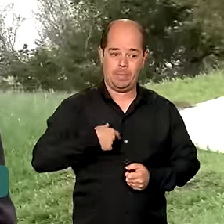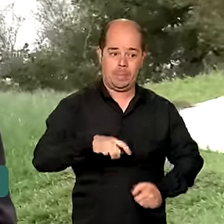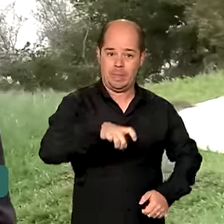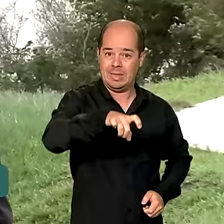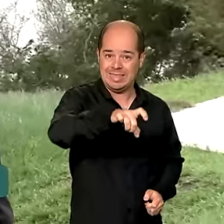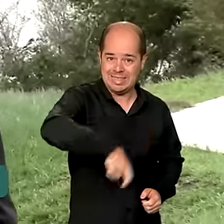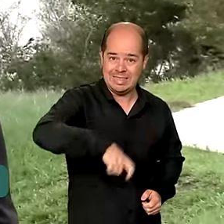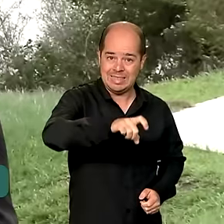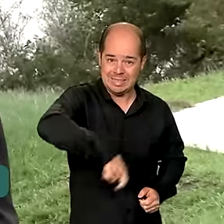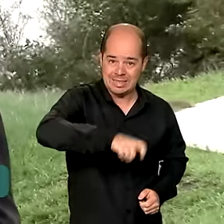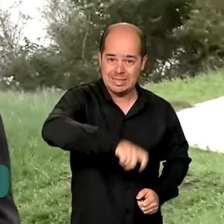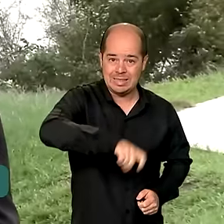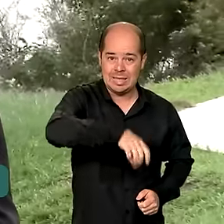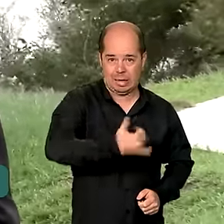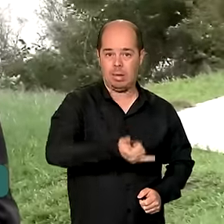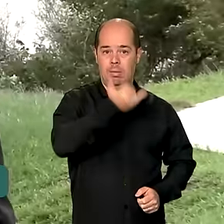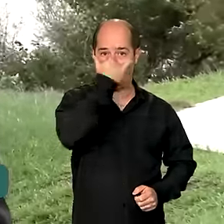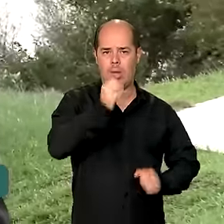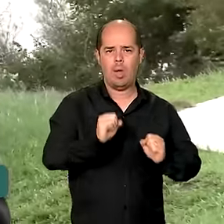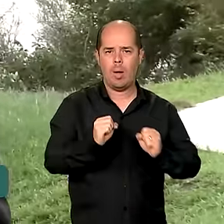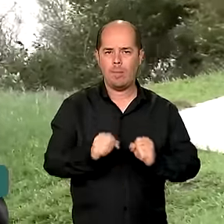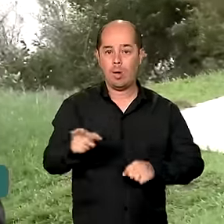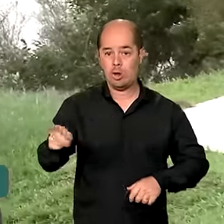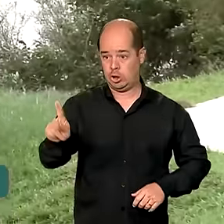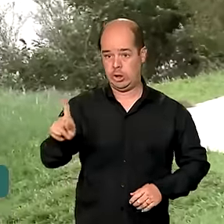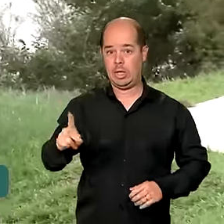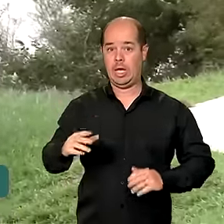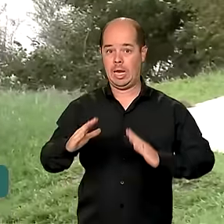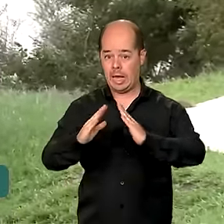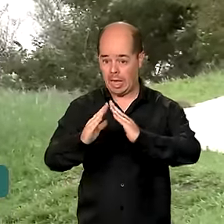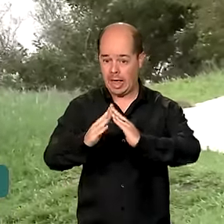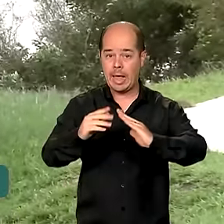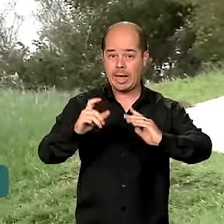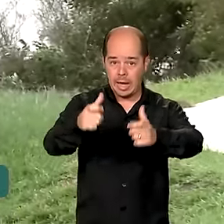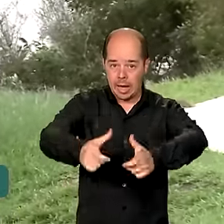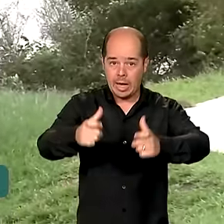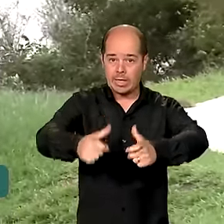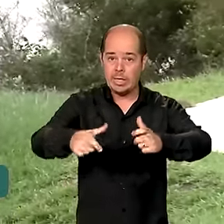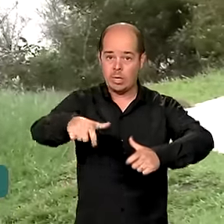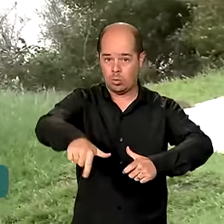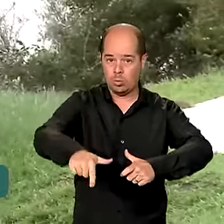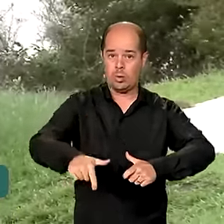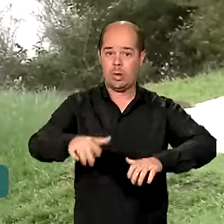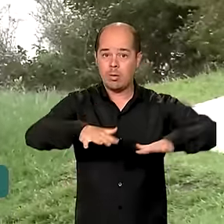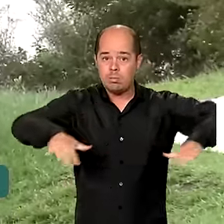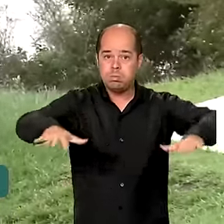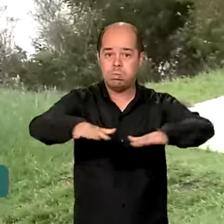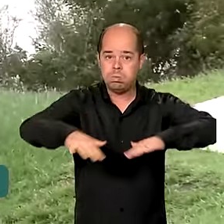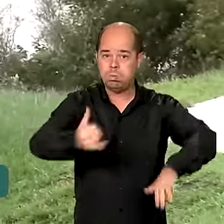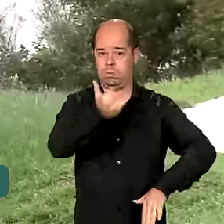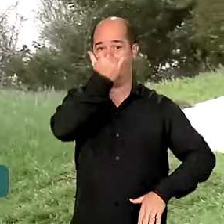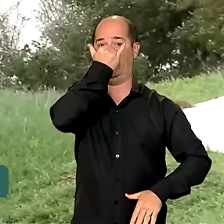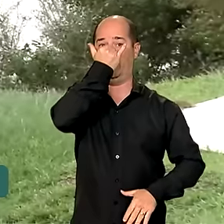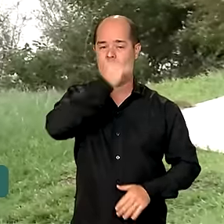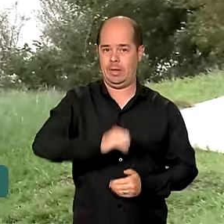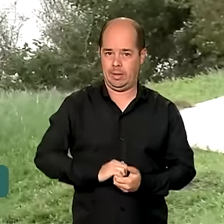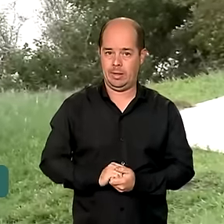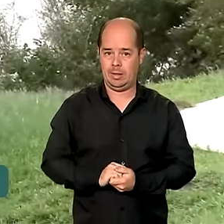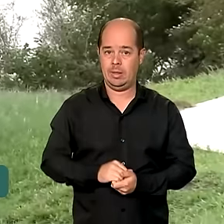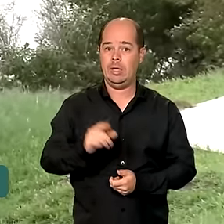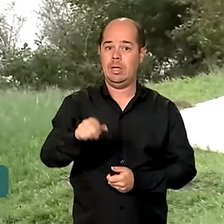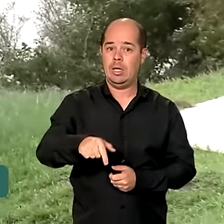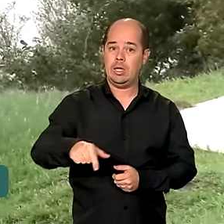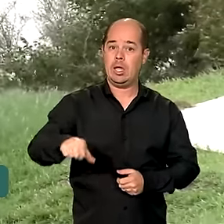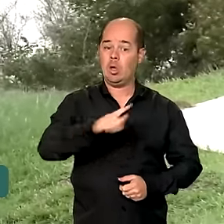ser realizado pelos trabalhadores residentes nas áreas afetadas, indicadas pela defesa civil dos municípios, reconhecidos